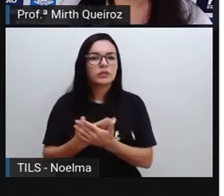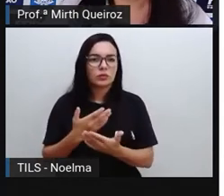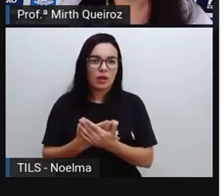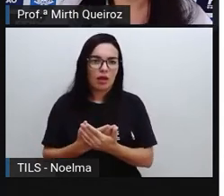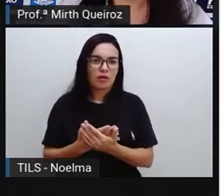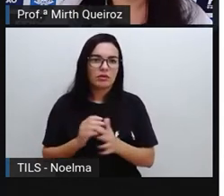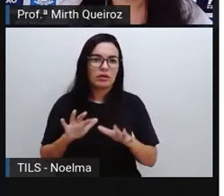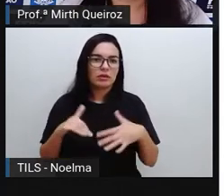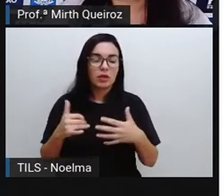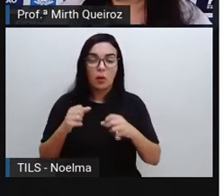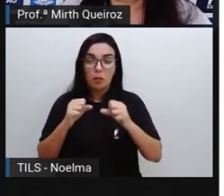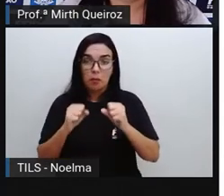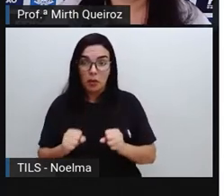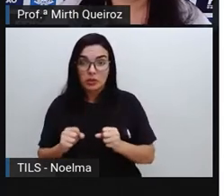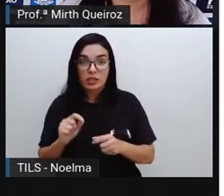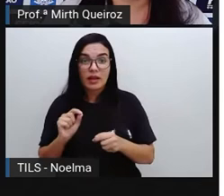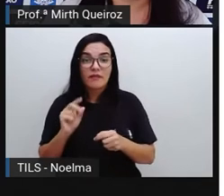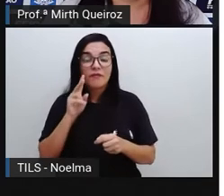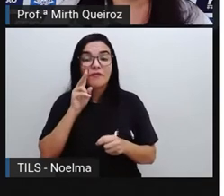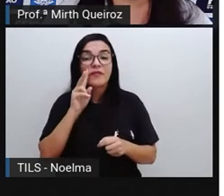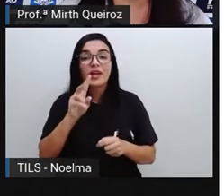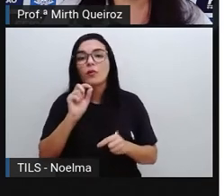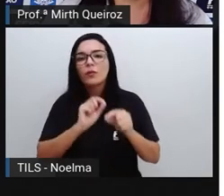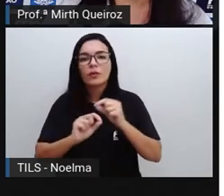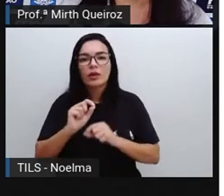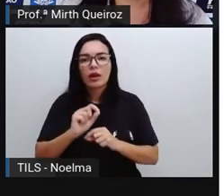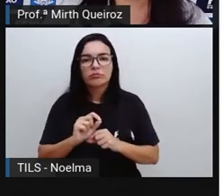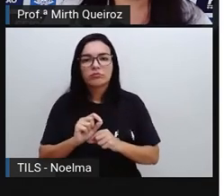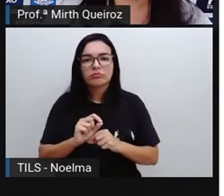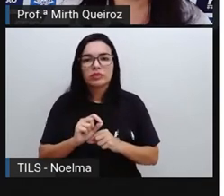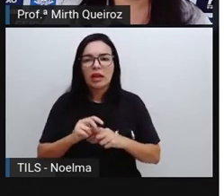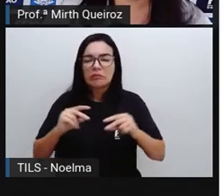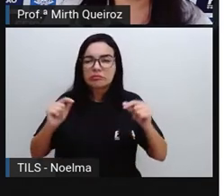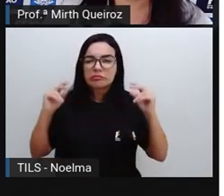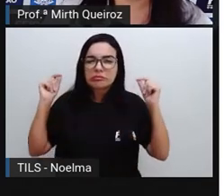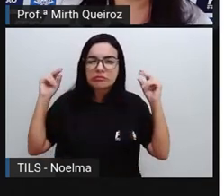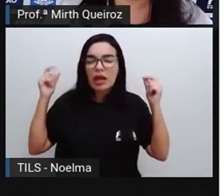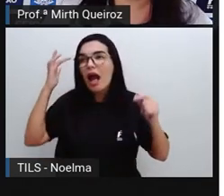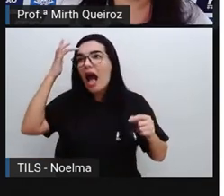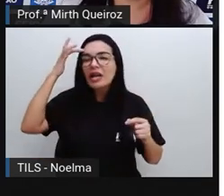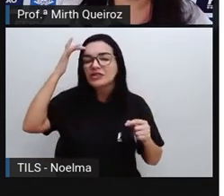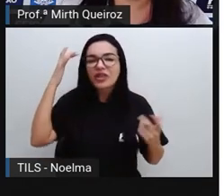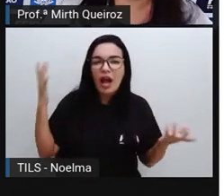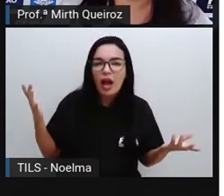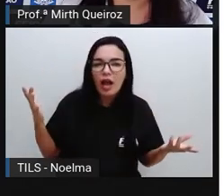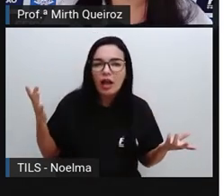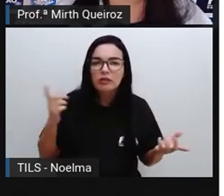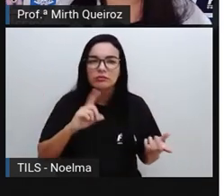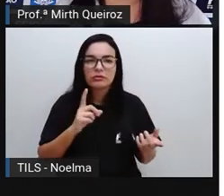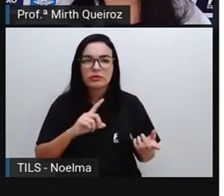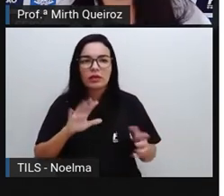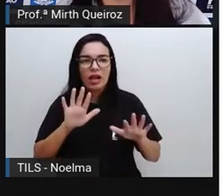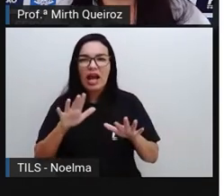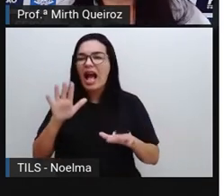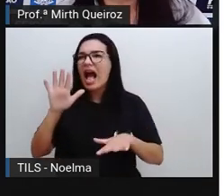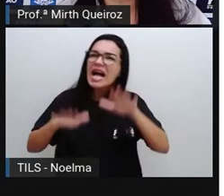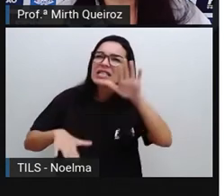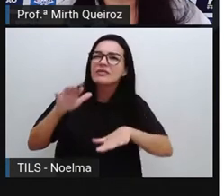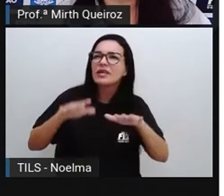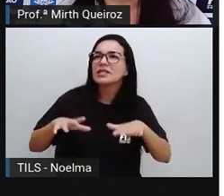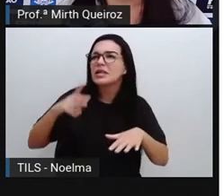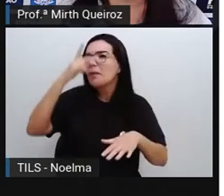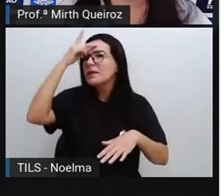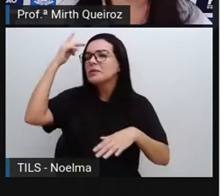A gente não pode viver no achismo, certo? E da forma como é divulgado, né? Pessoas, eu não concordo com a